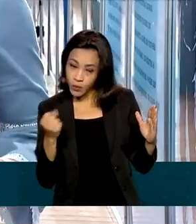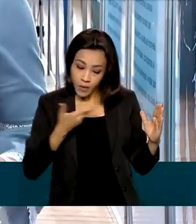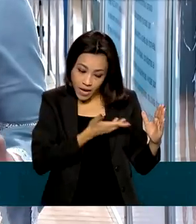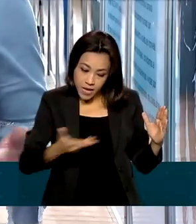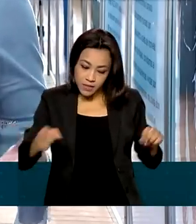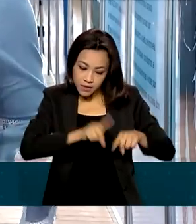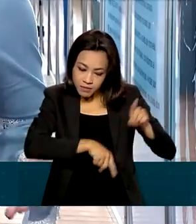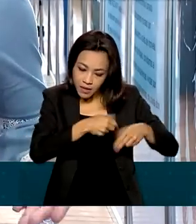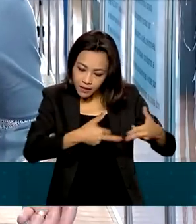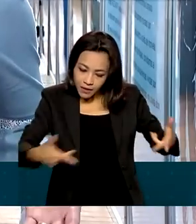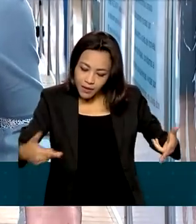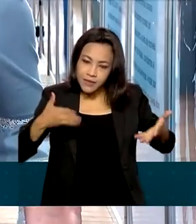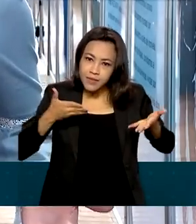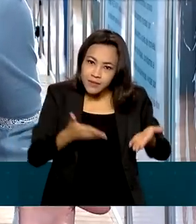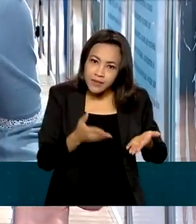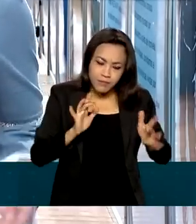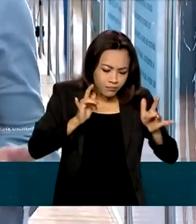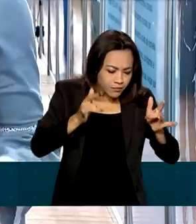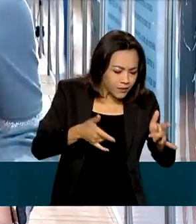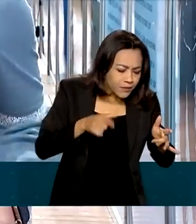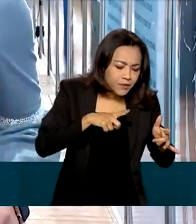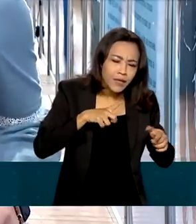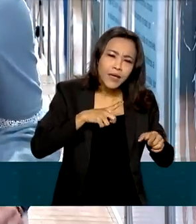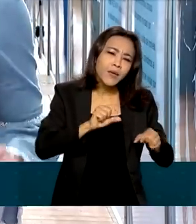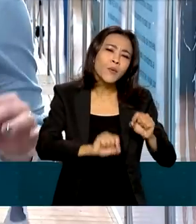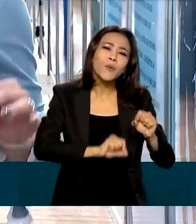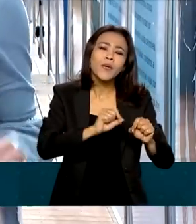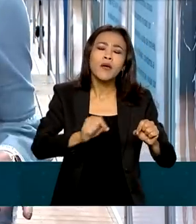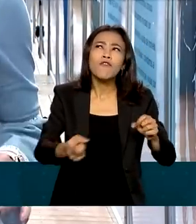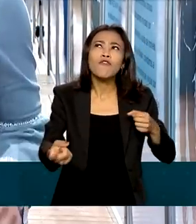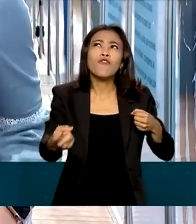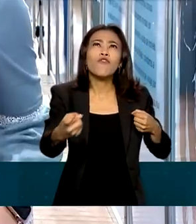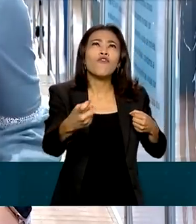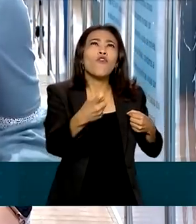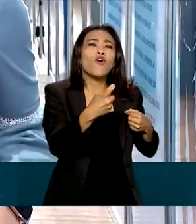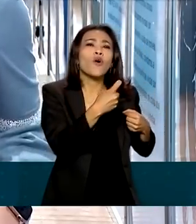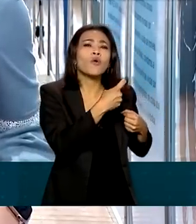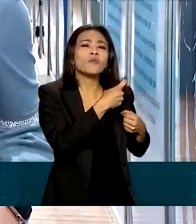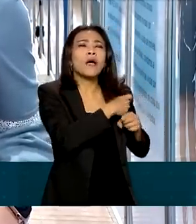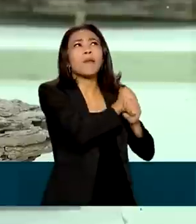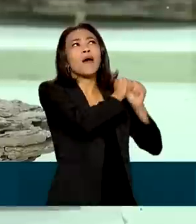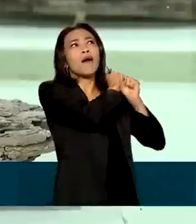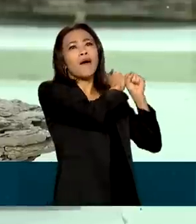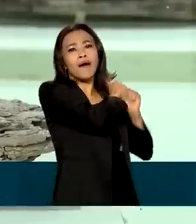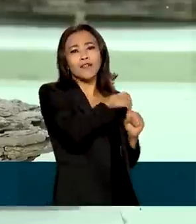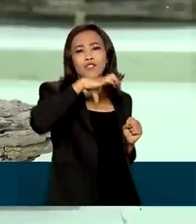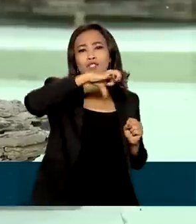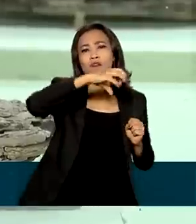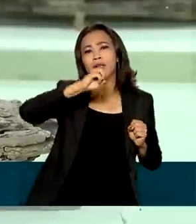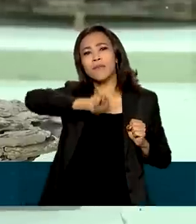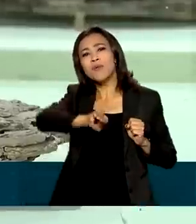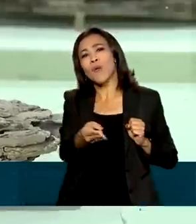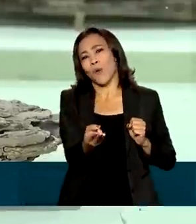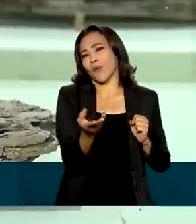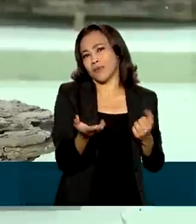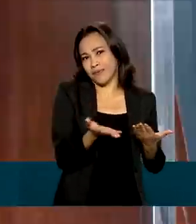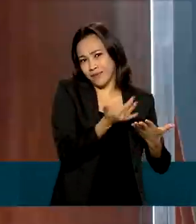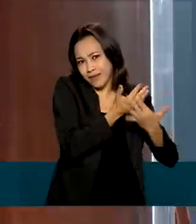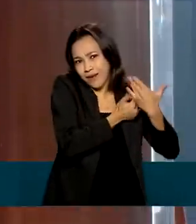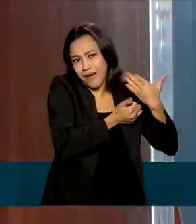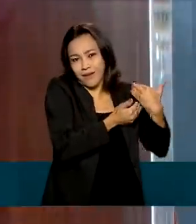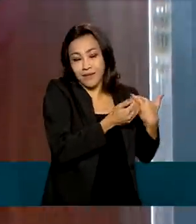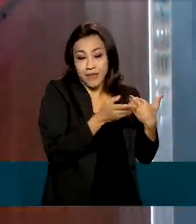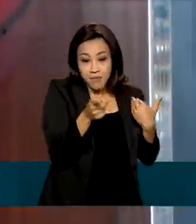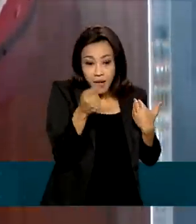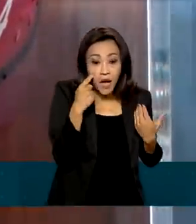capazes de transportar quem os observa para 90 milhões de anos atrás. E para além dos objetos de pesquisa,